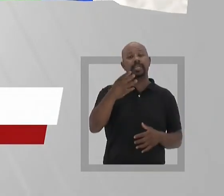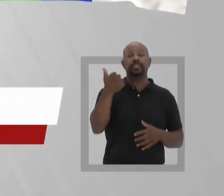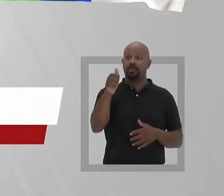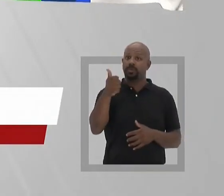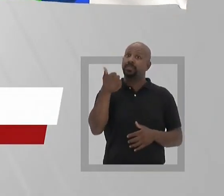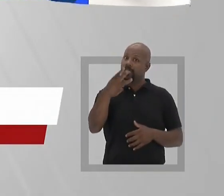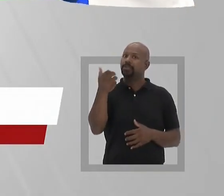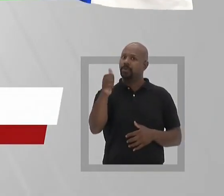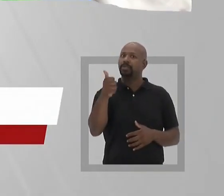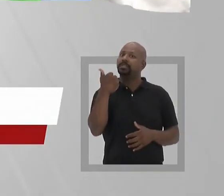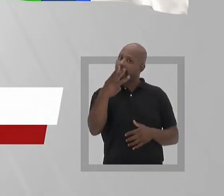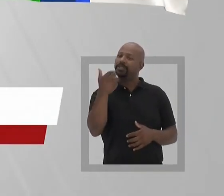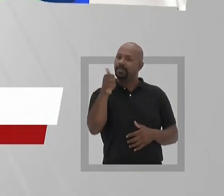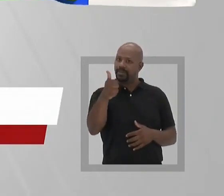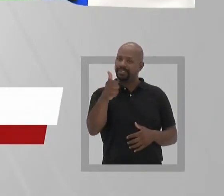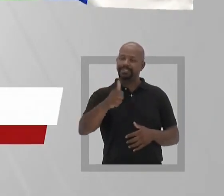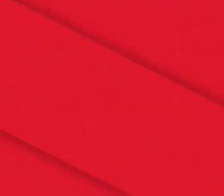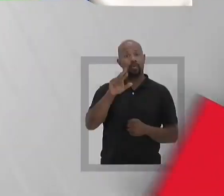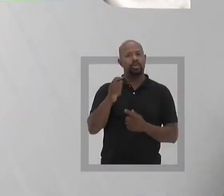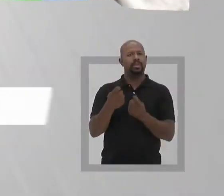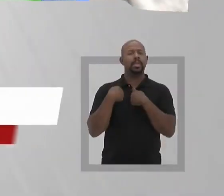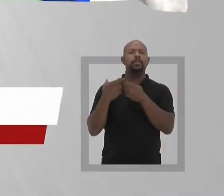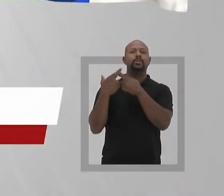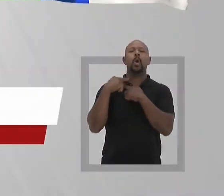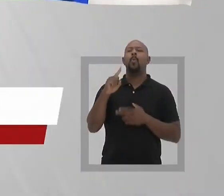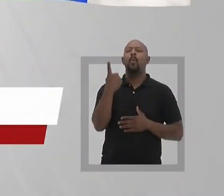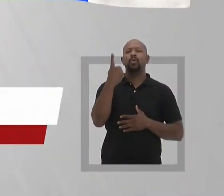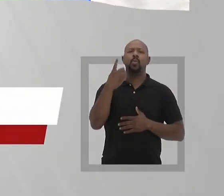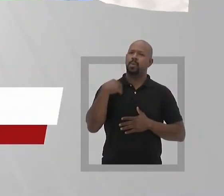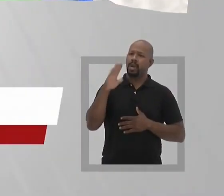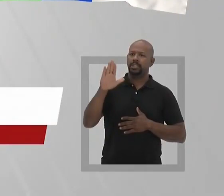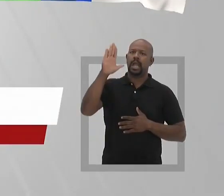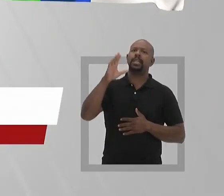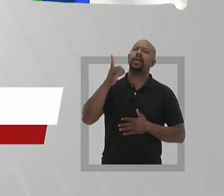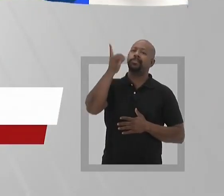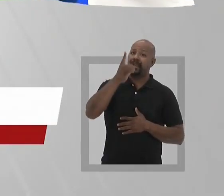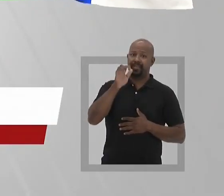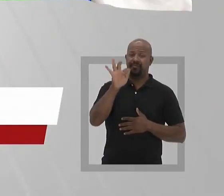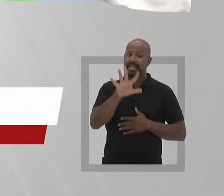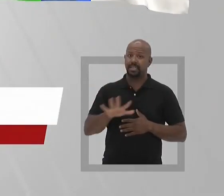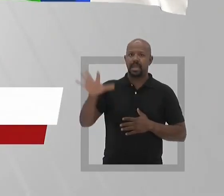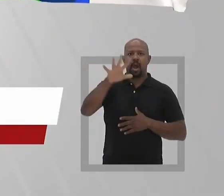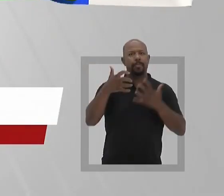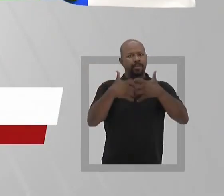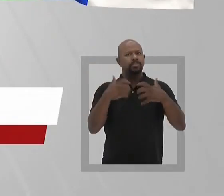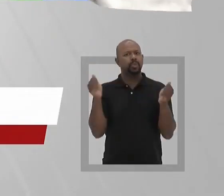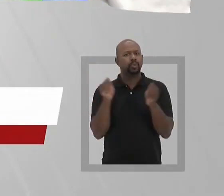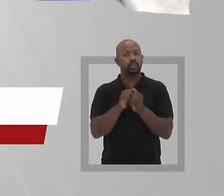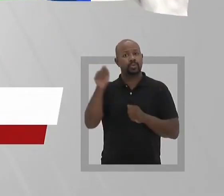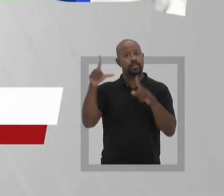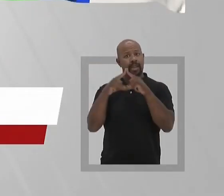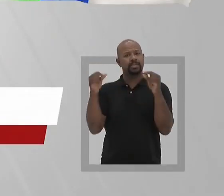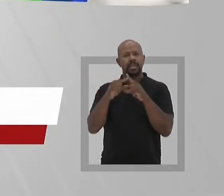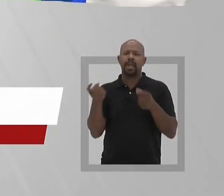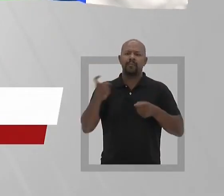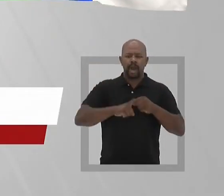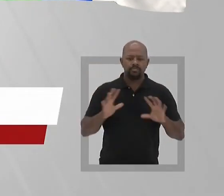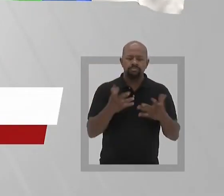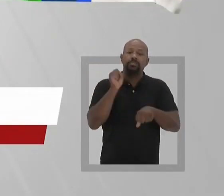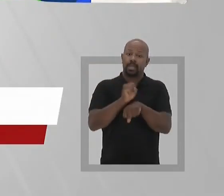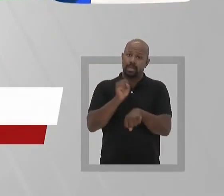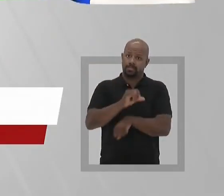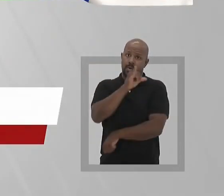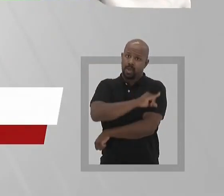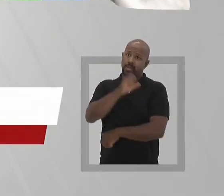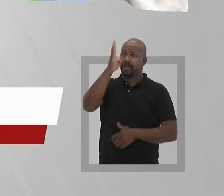abençoe, 13, 11, 13, 11, 13, 11. Lula nos deu a missão, ser seu único candidato a deputado federal de Petrópolis. Estaremos juntos em Brasília para